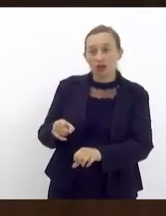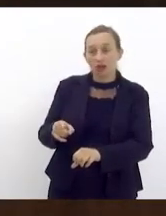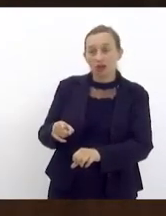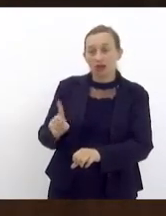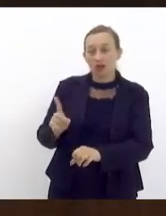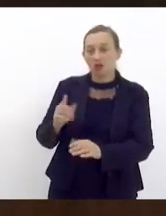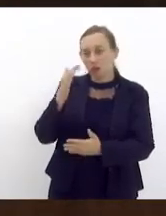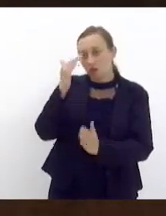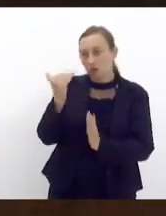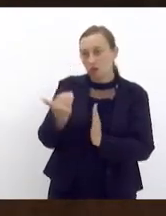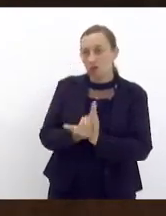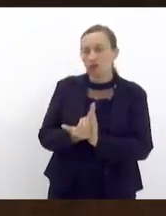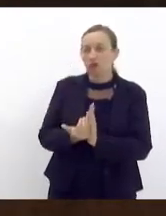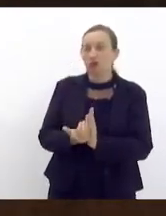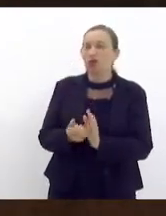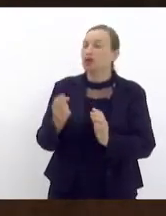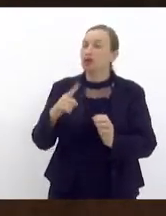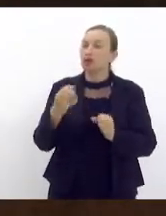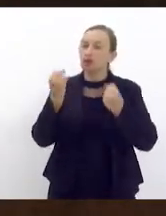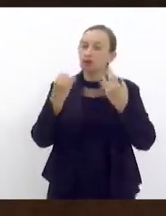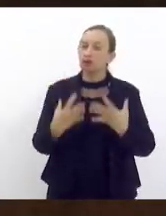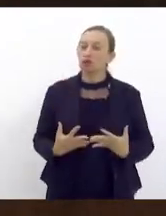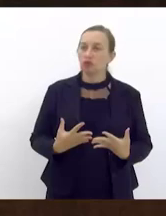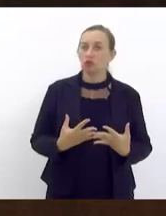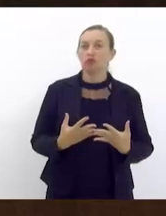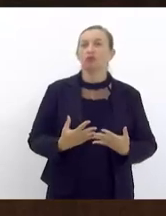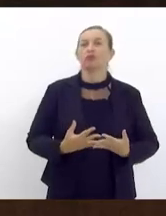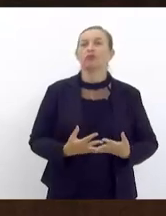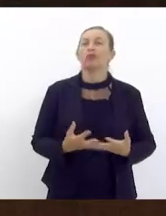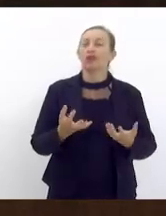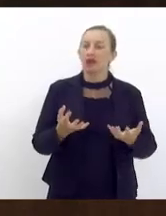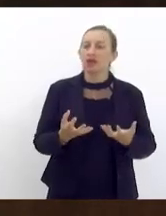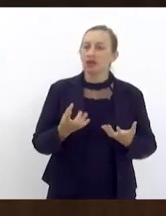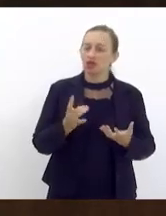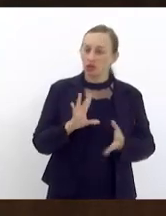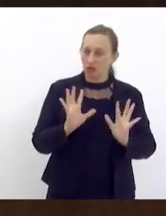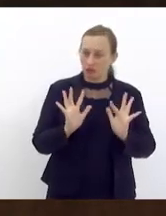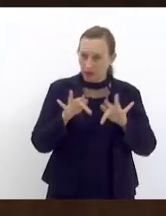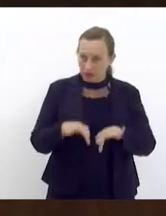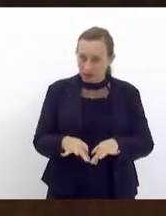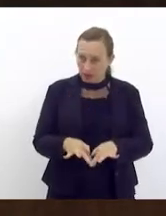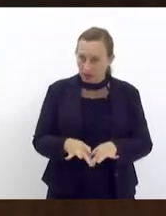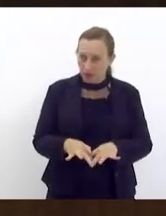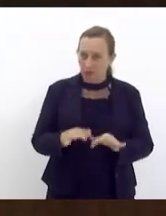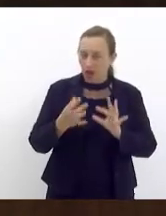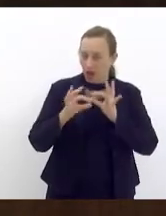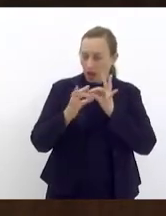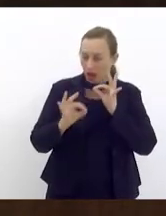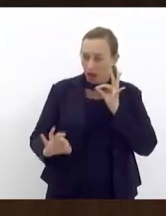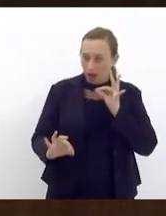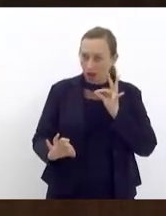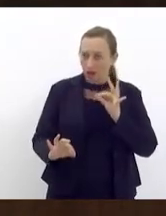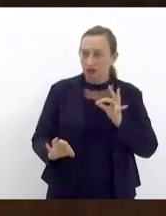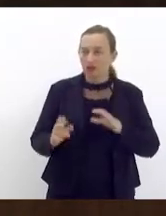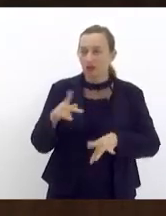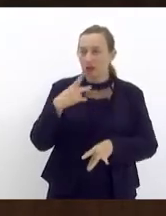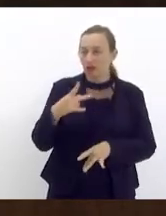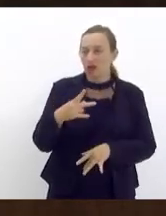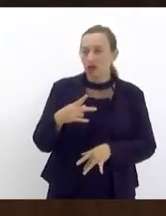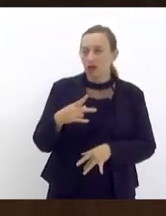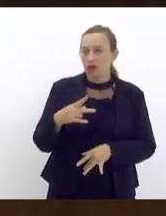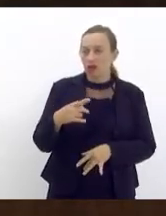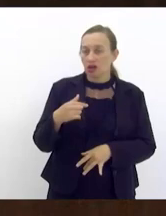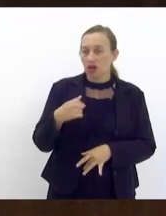não cumpriu e não esclareceu porque que cumpriu queria só terminar para não alongar dizendo o seguinte eu sou